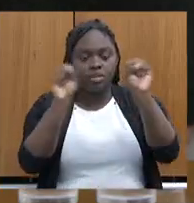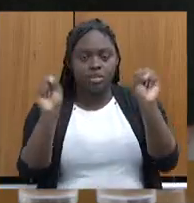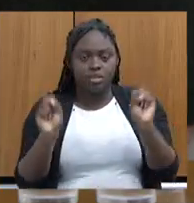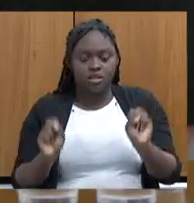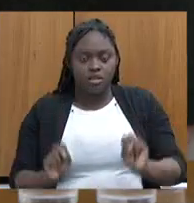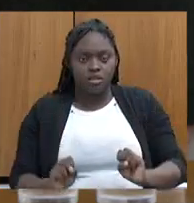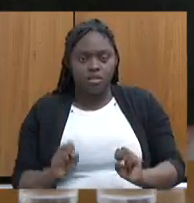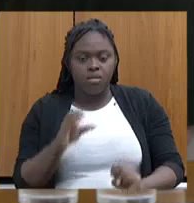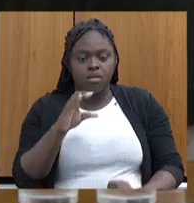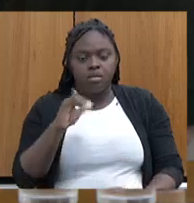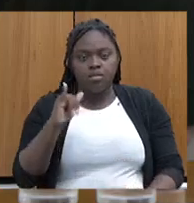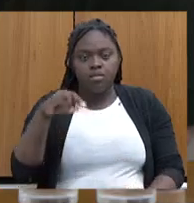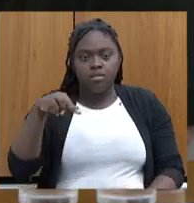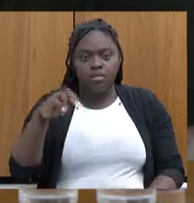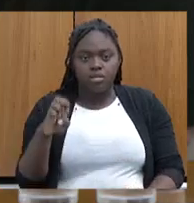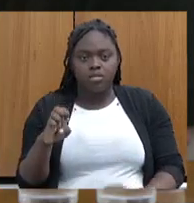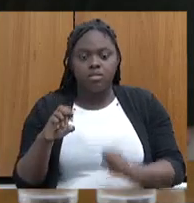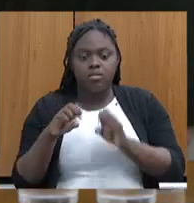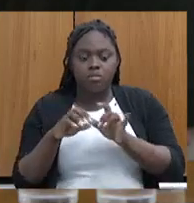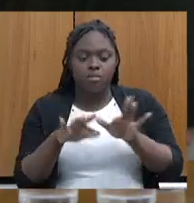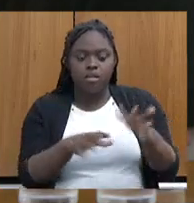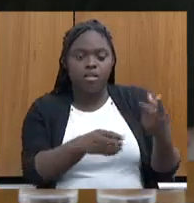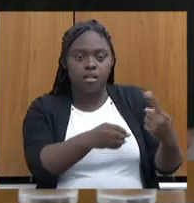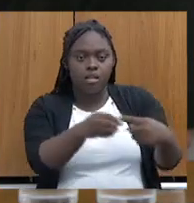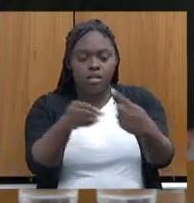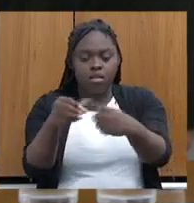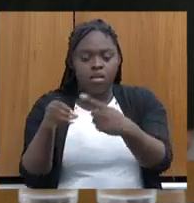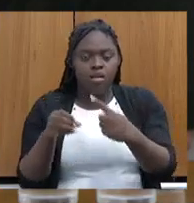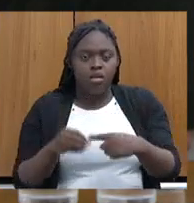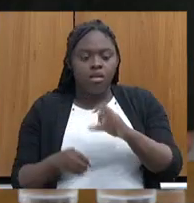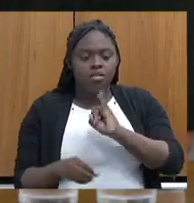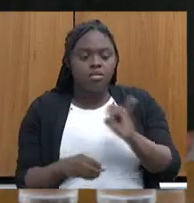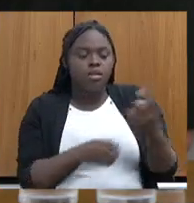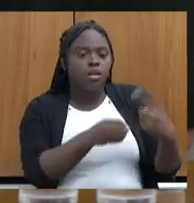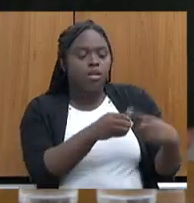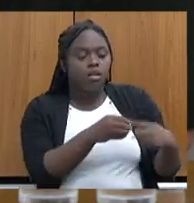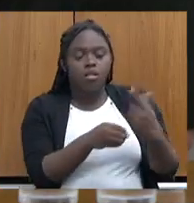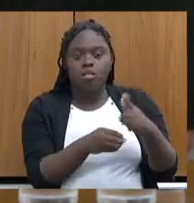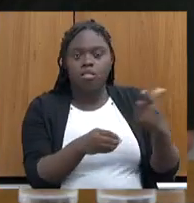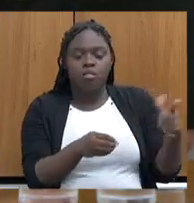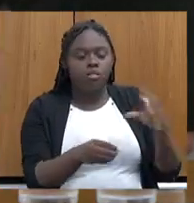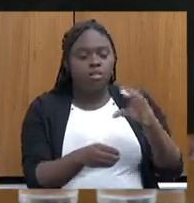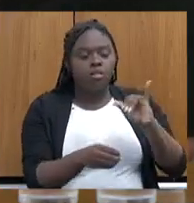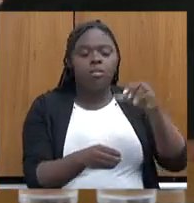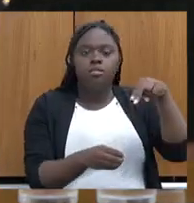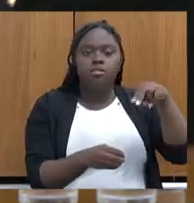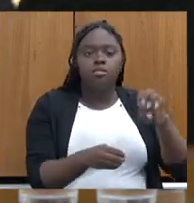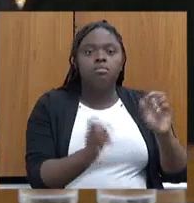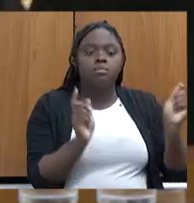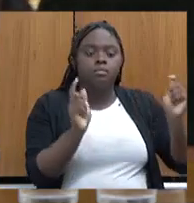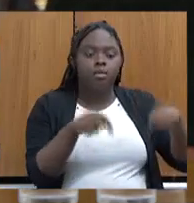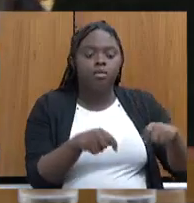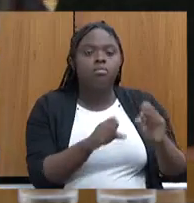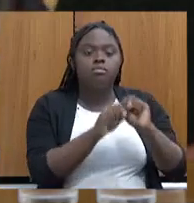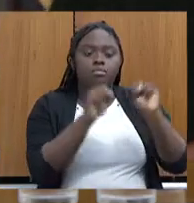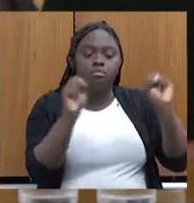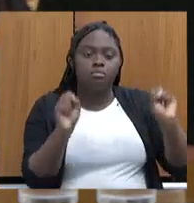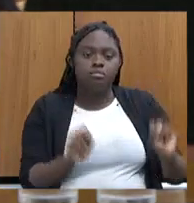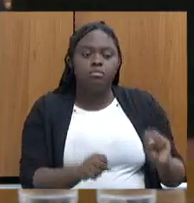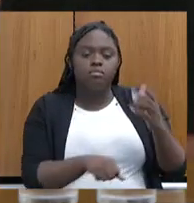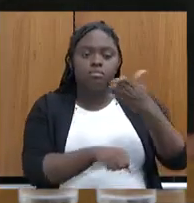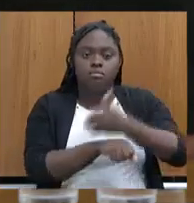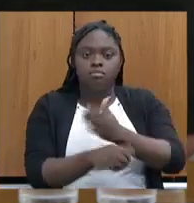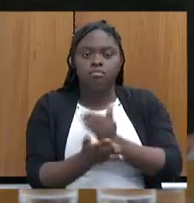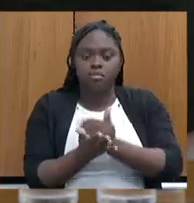CINE para as cidades. E aí a cidade que não tem CINE pode aderir a esse sistema e entrar, começar a fazer atendimento.